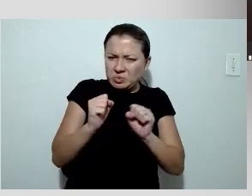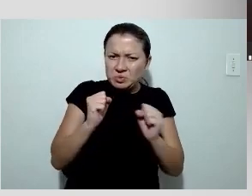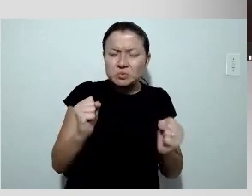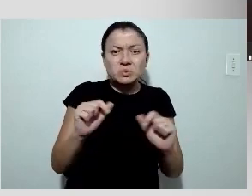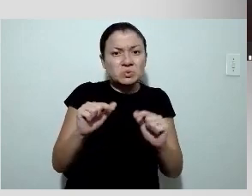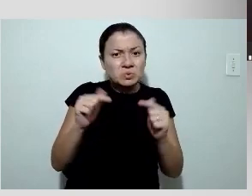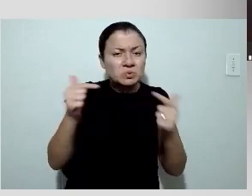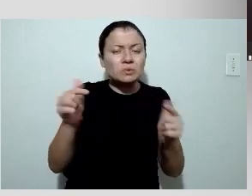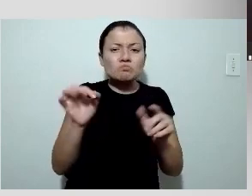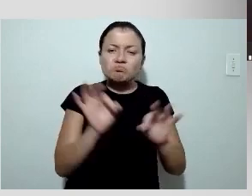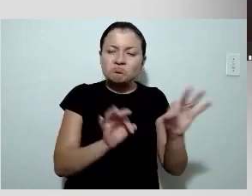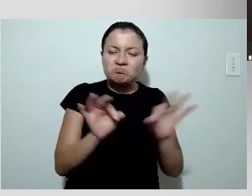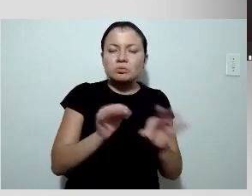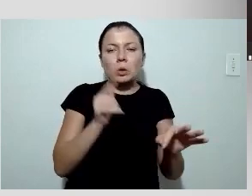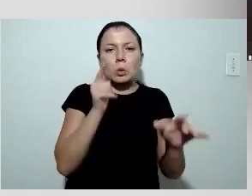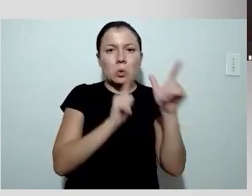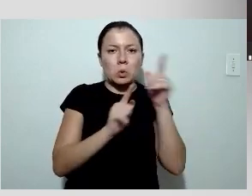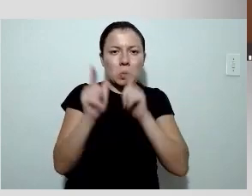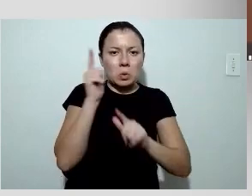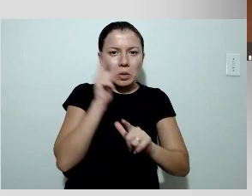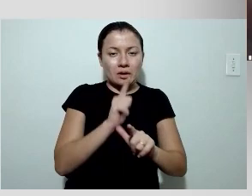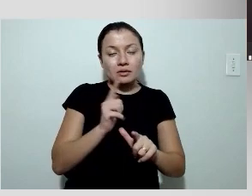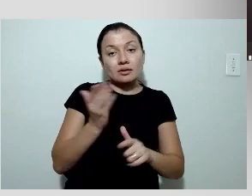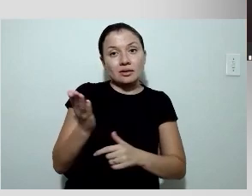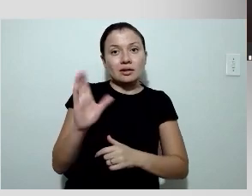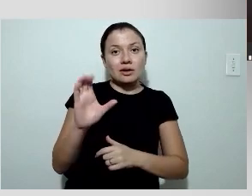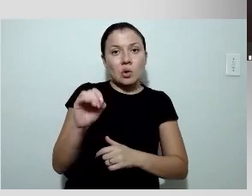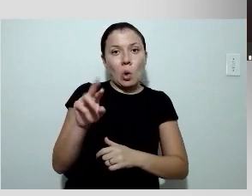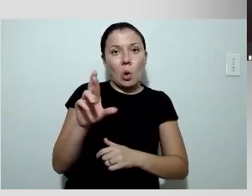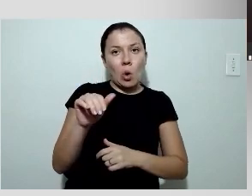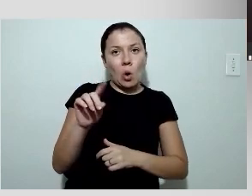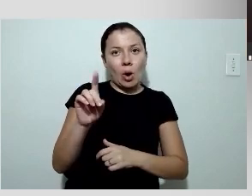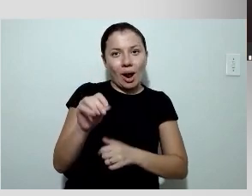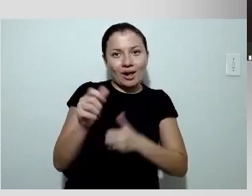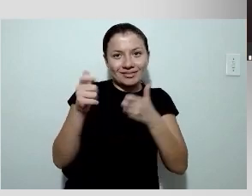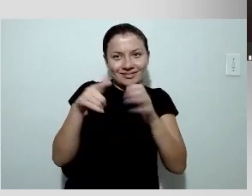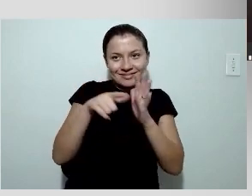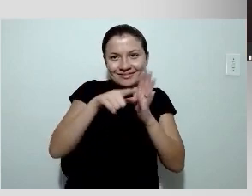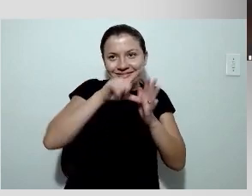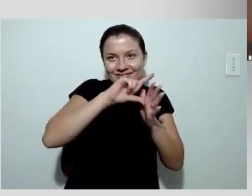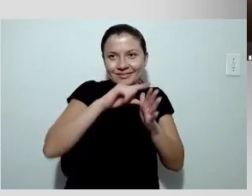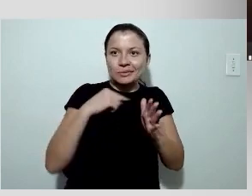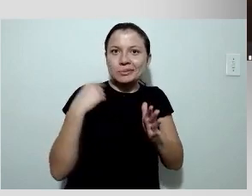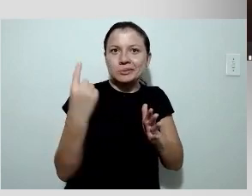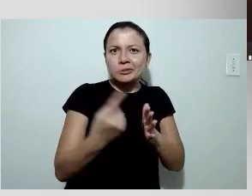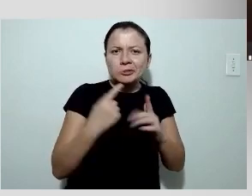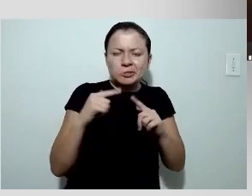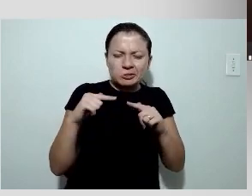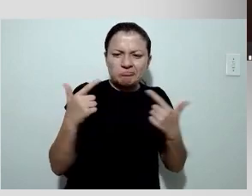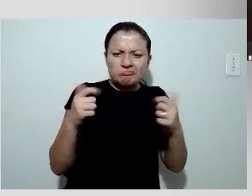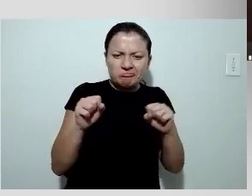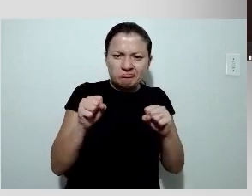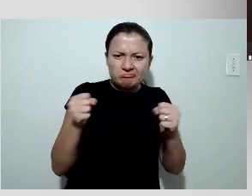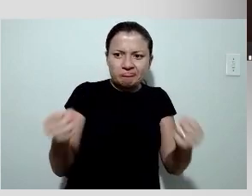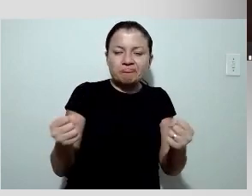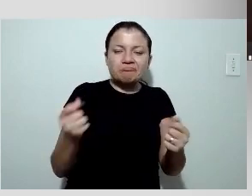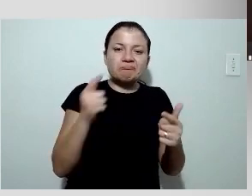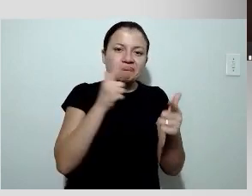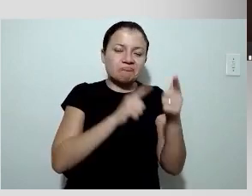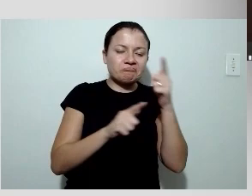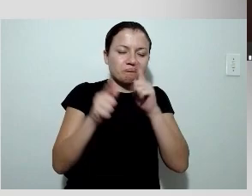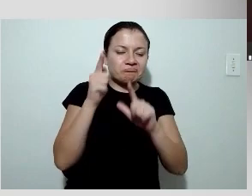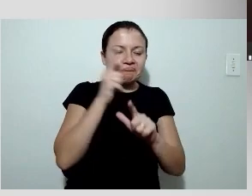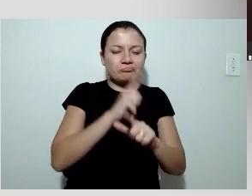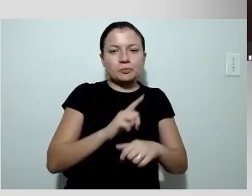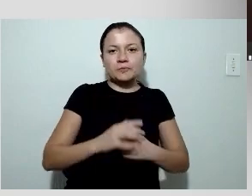a coisa dar certo e como o Conrado falou desde o começo todo mundo vestiu a camisa comprou a ideia e está fazendo essa